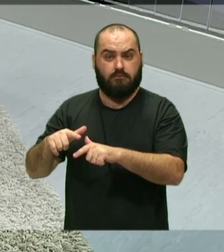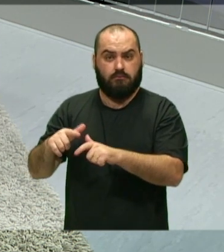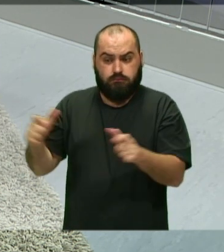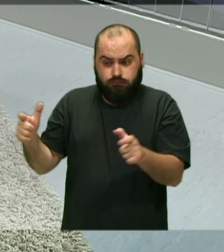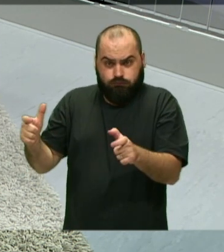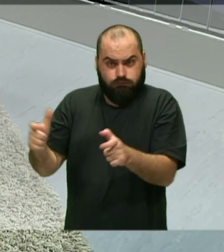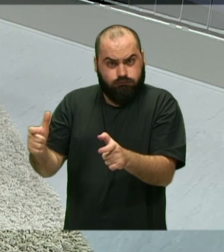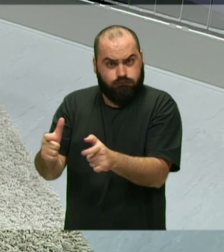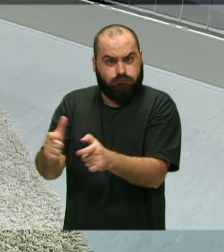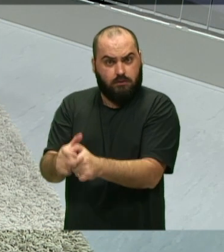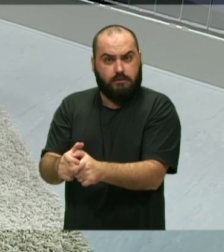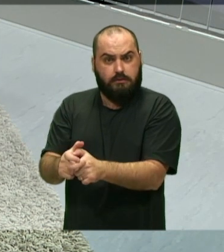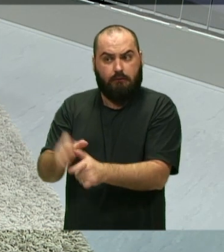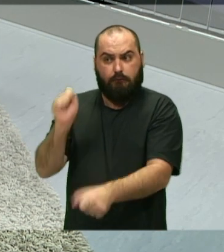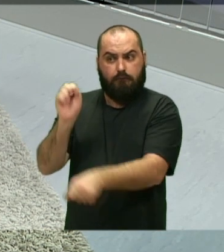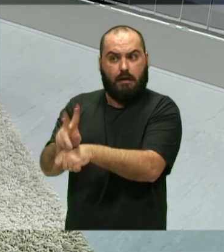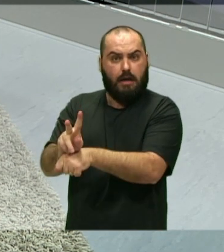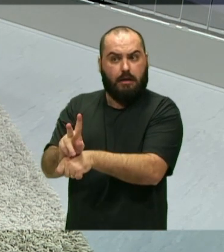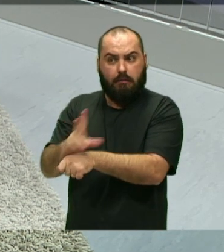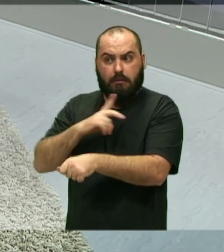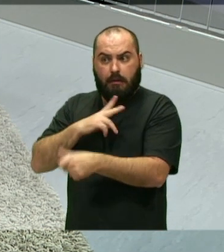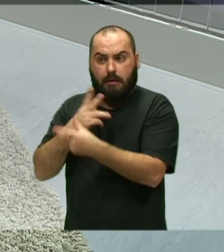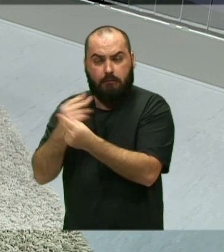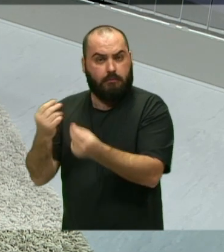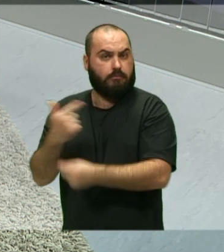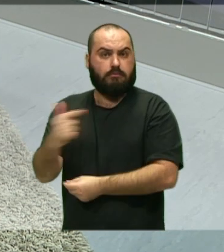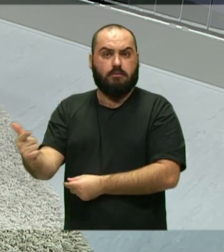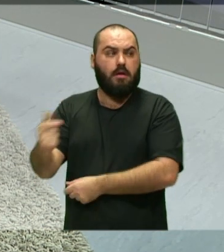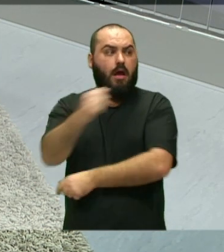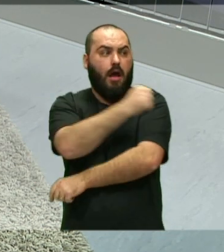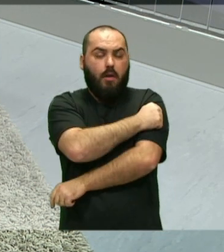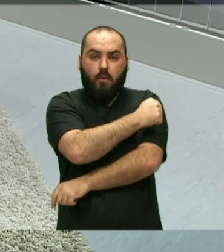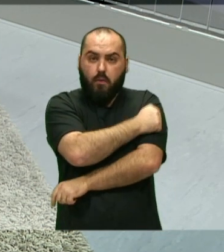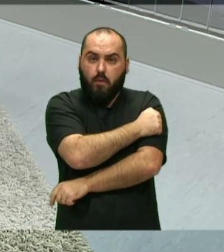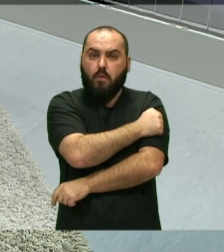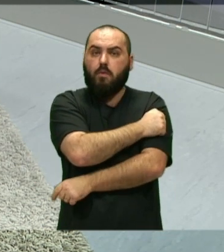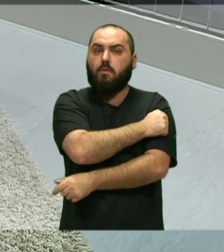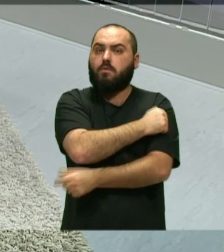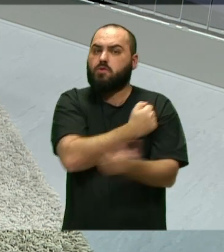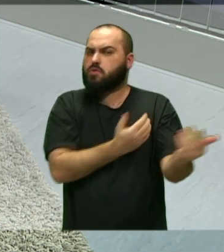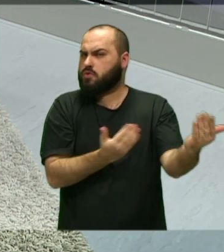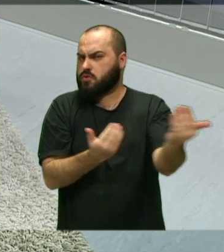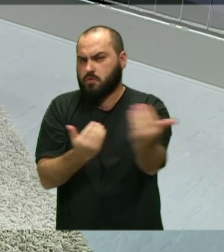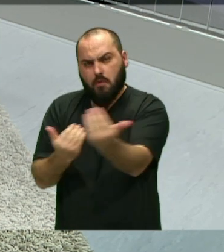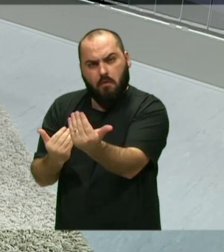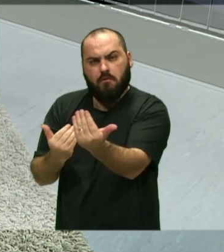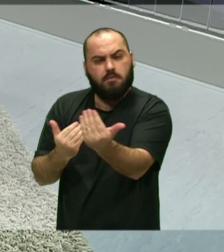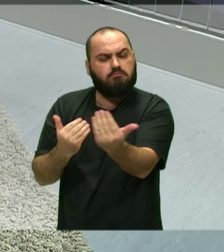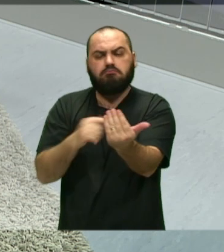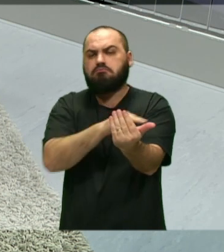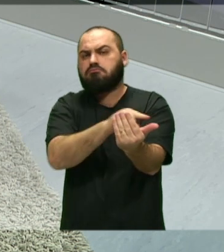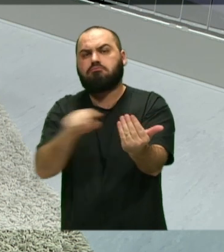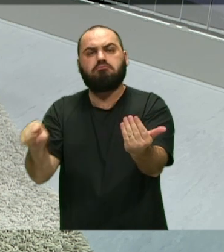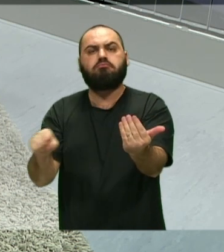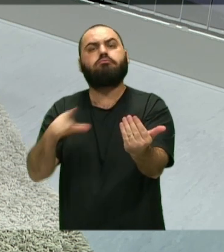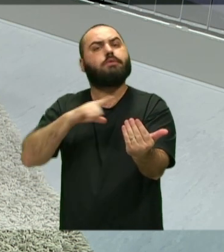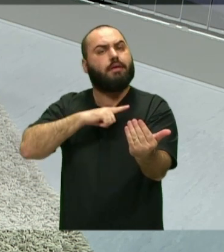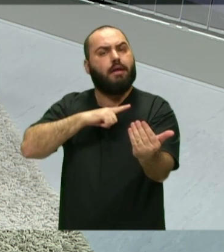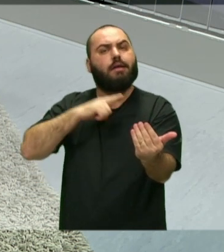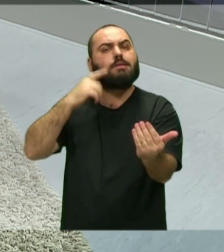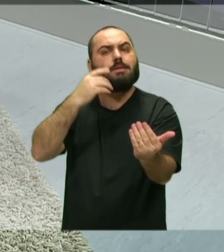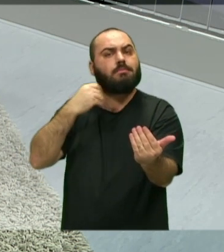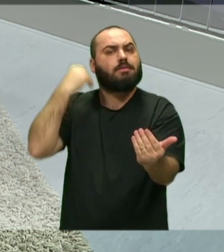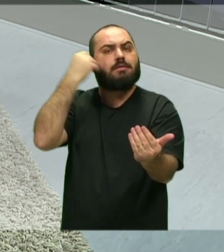apertado. Aí, para os alunos e adolescentes e tal, teria uma